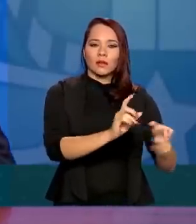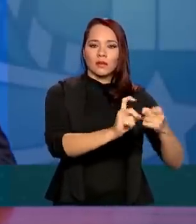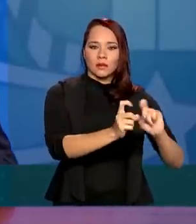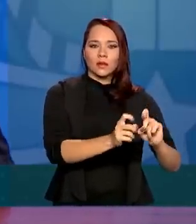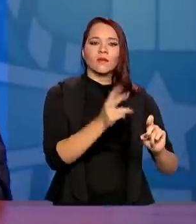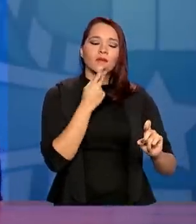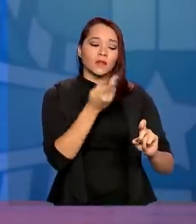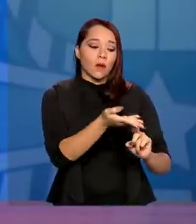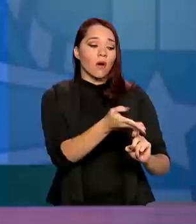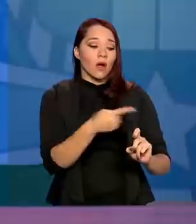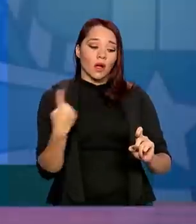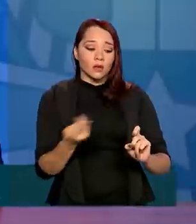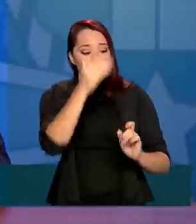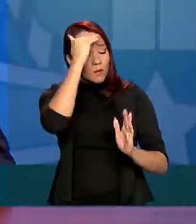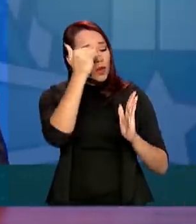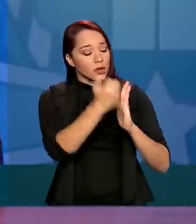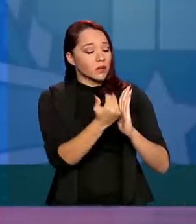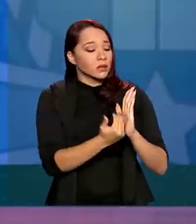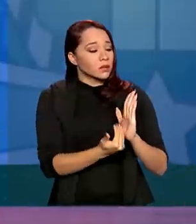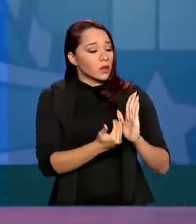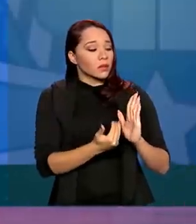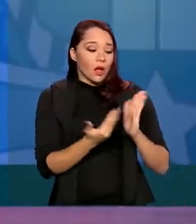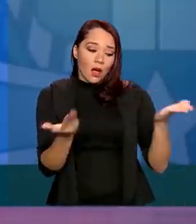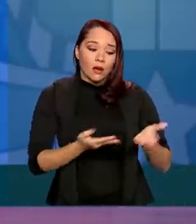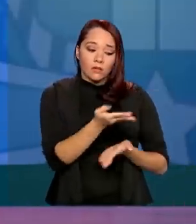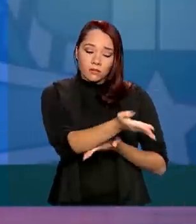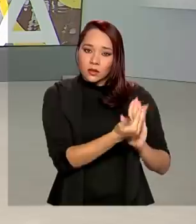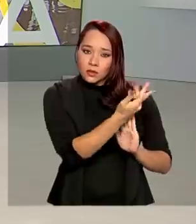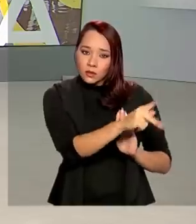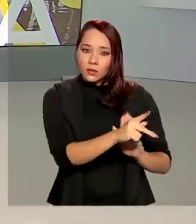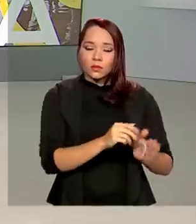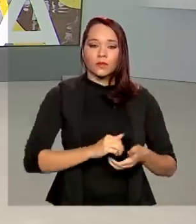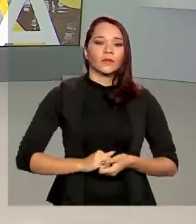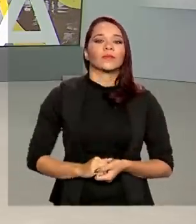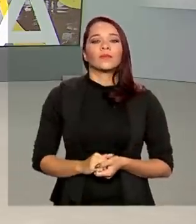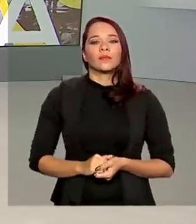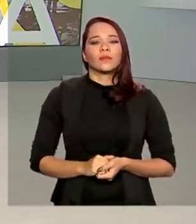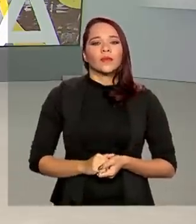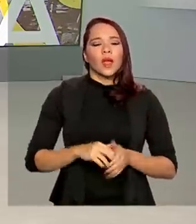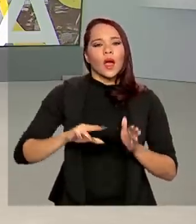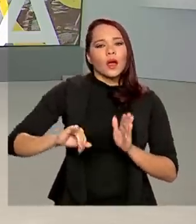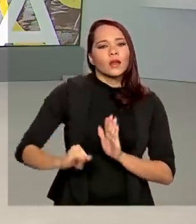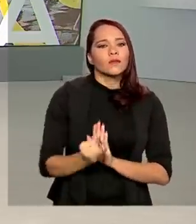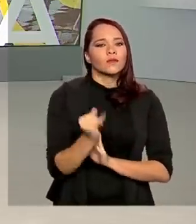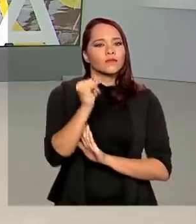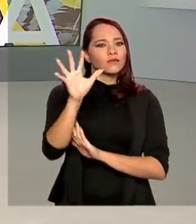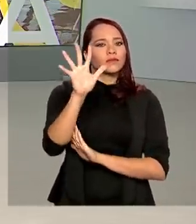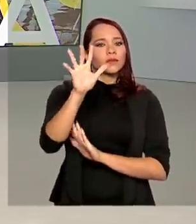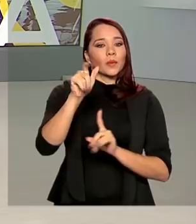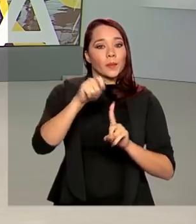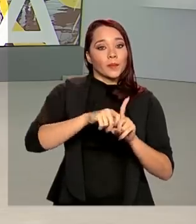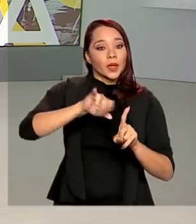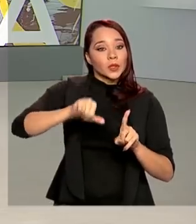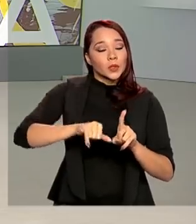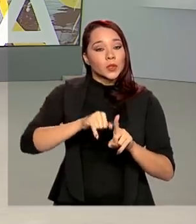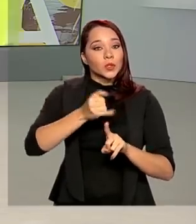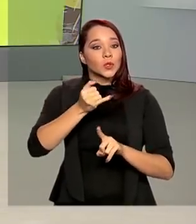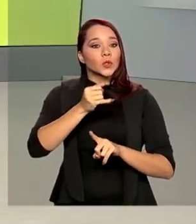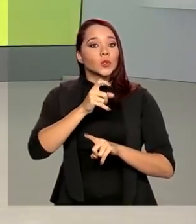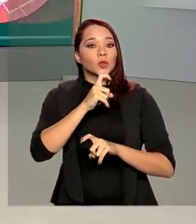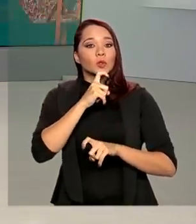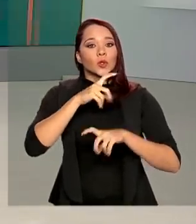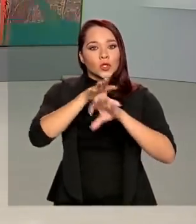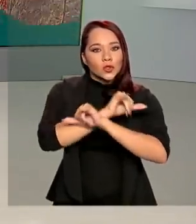dizendo, ó, nós estamos cumprindo a nossa parte, agora vocês voltem a cumprir a de vocês. A inflação do mês de junho, divulgada agora há pouco pelo